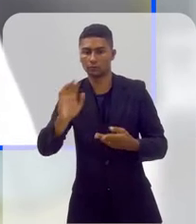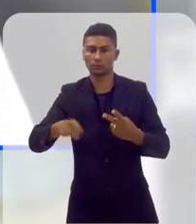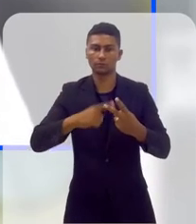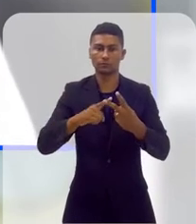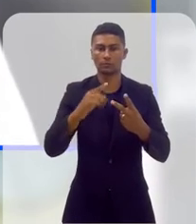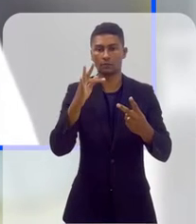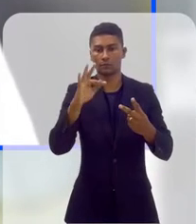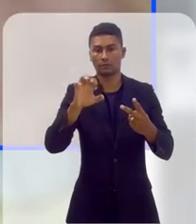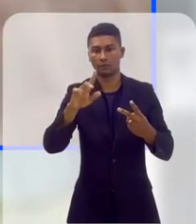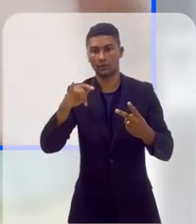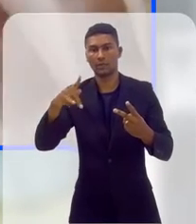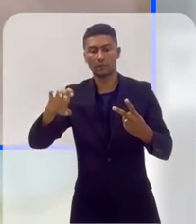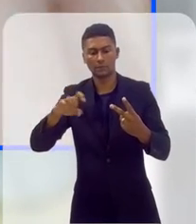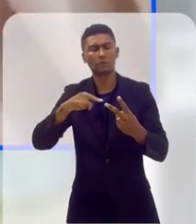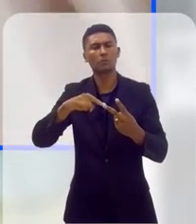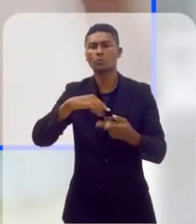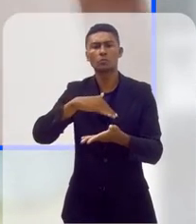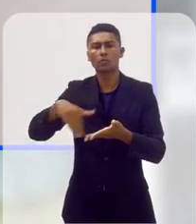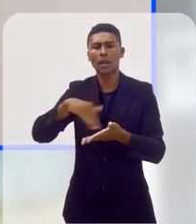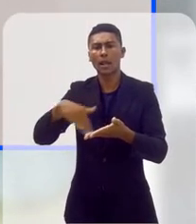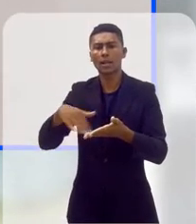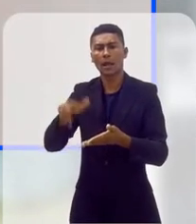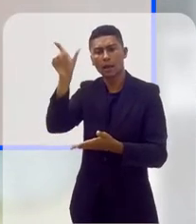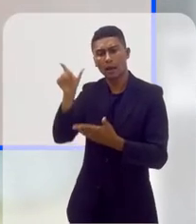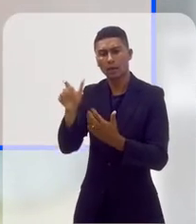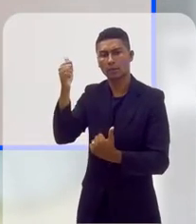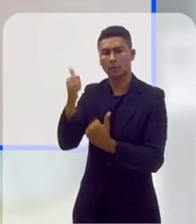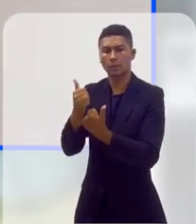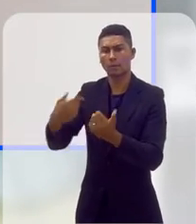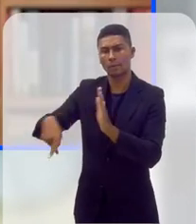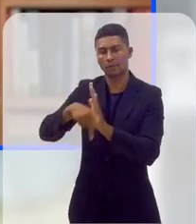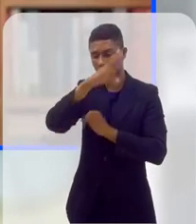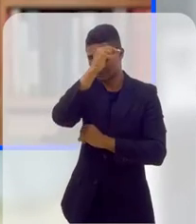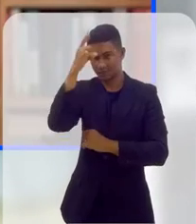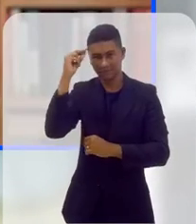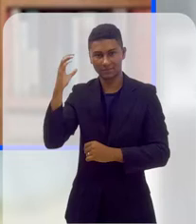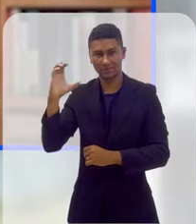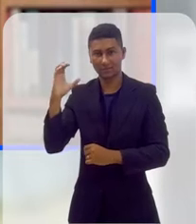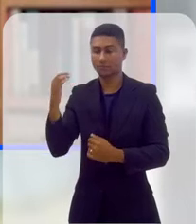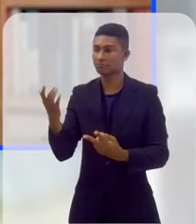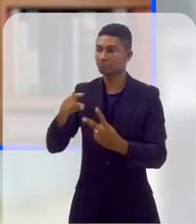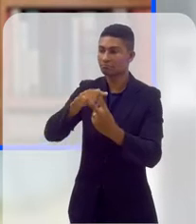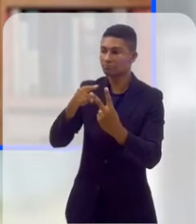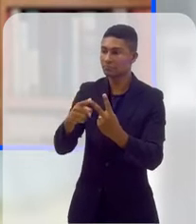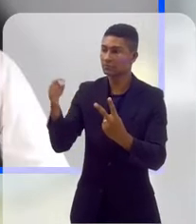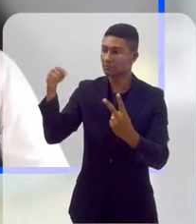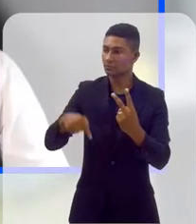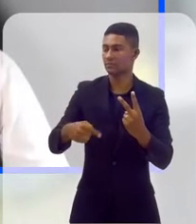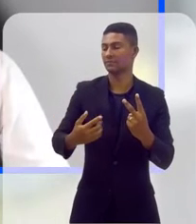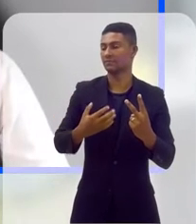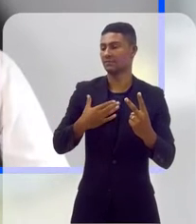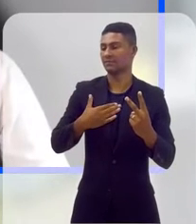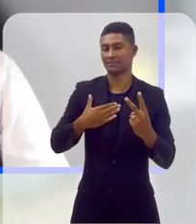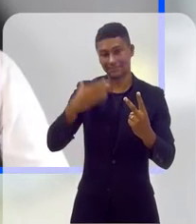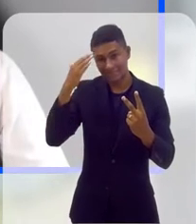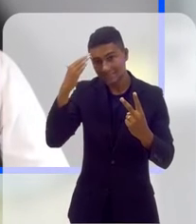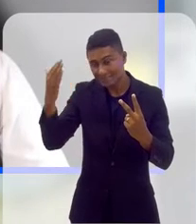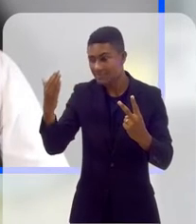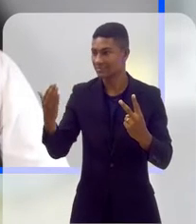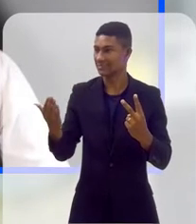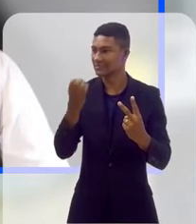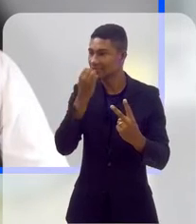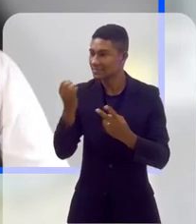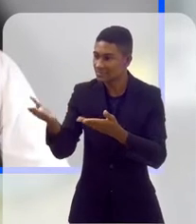e o Felipe Carvalho, subsecretário da Prefeitura de Niterói. Muito obrigada pela presença, sejam bem-vindos ao Alerj